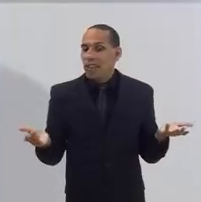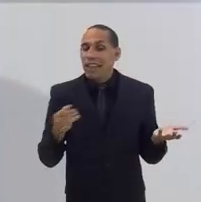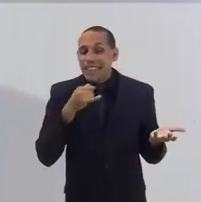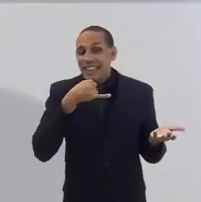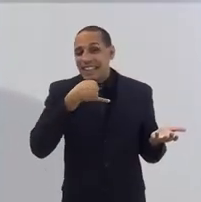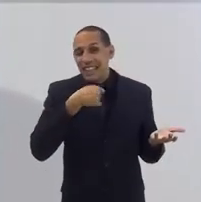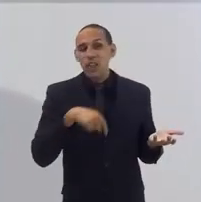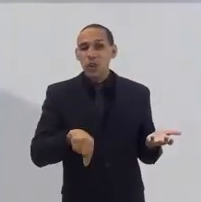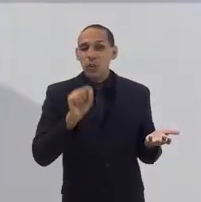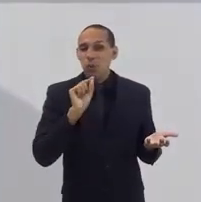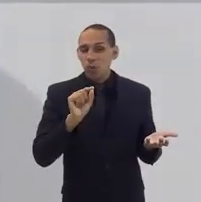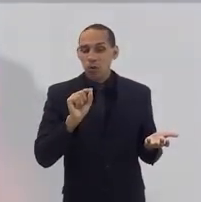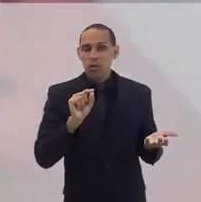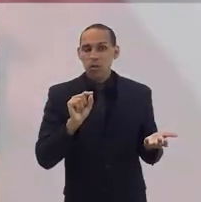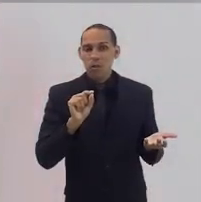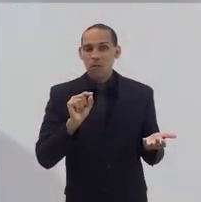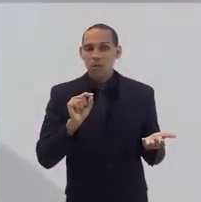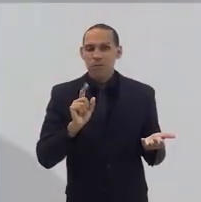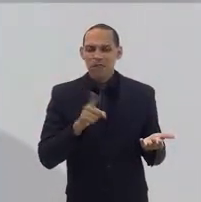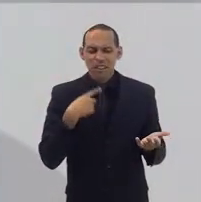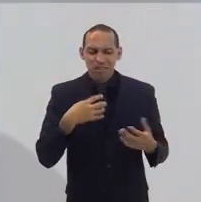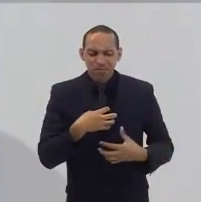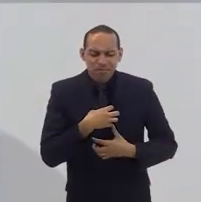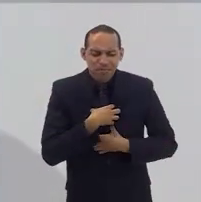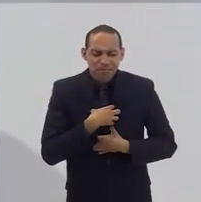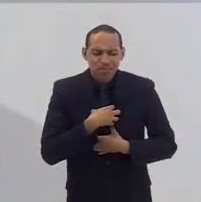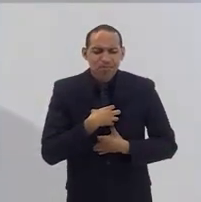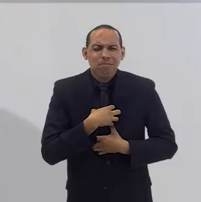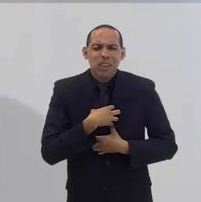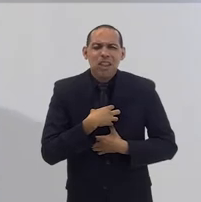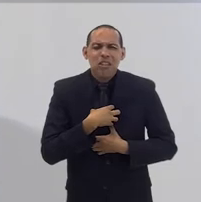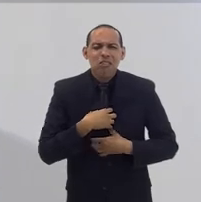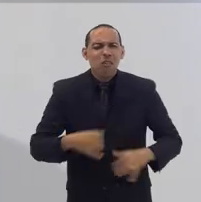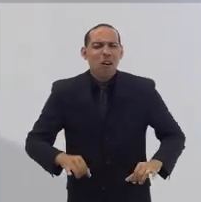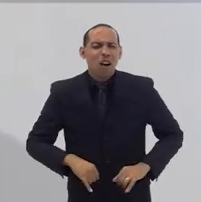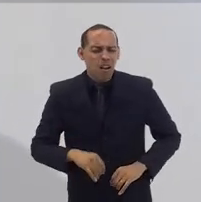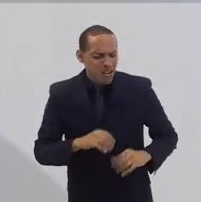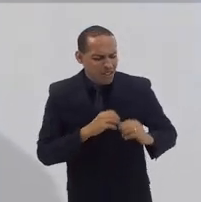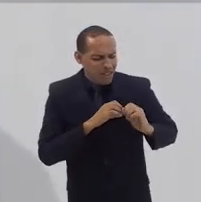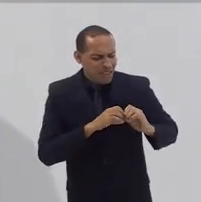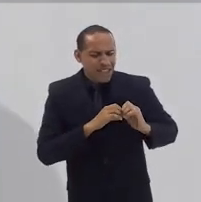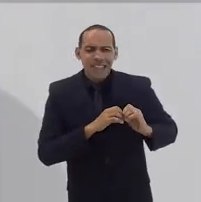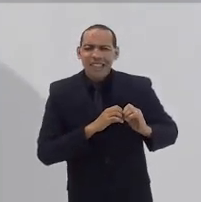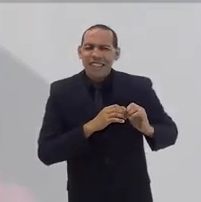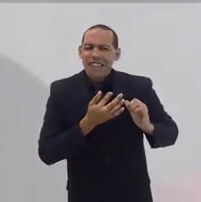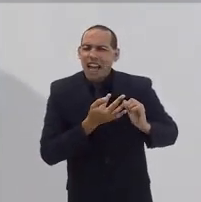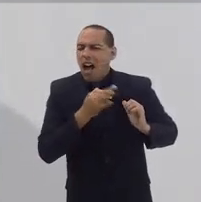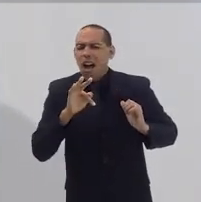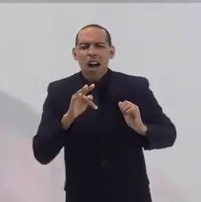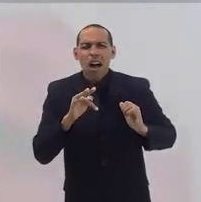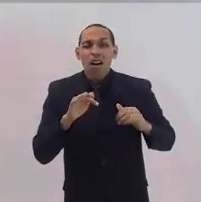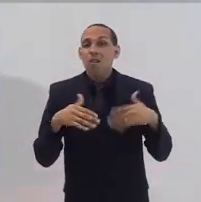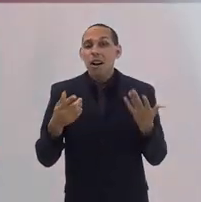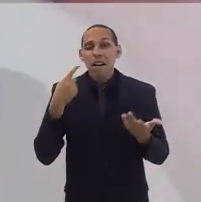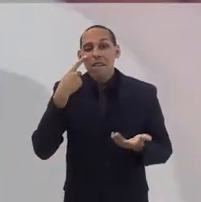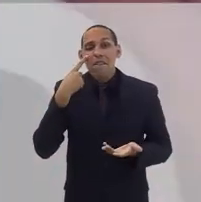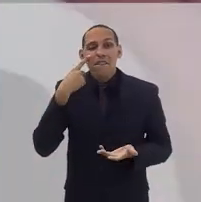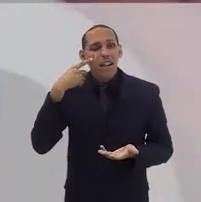é muito triste, é de ferir, cortar e sangrar o coração quando a gente vê